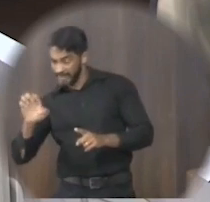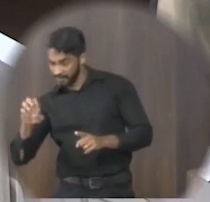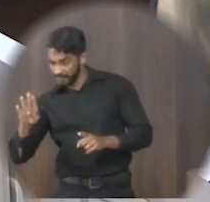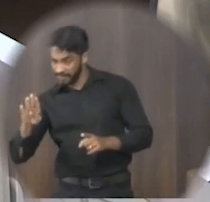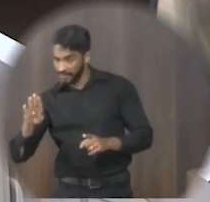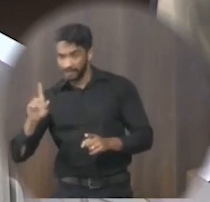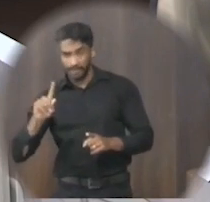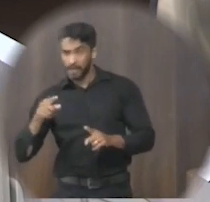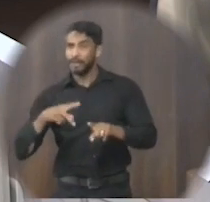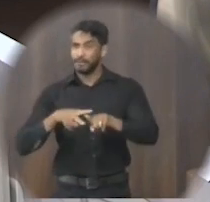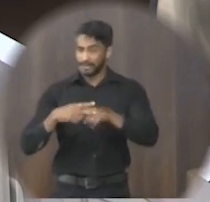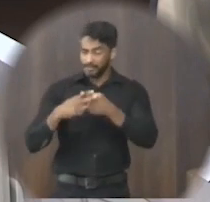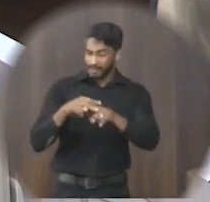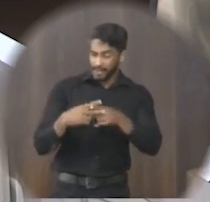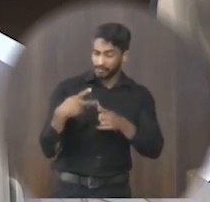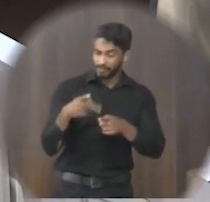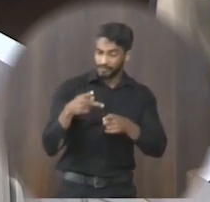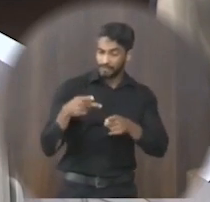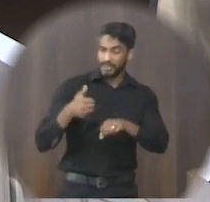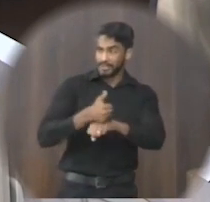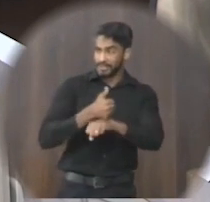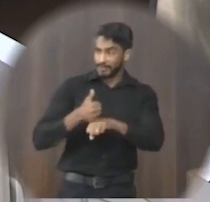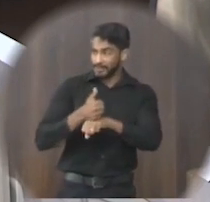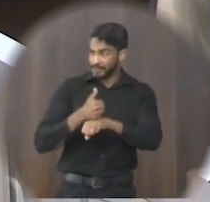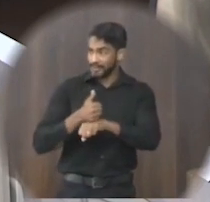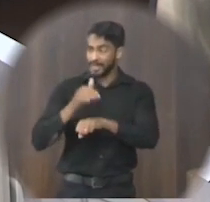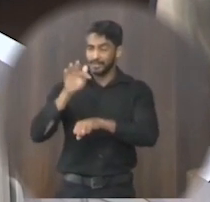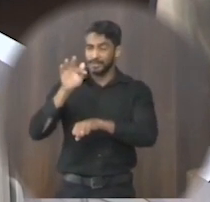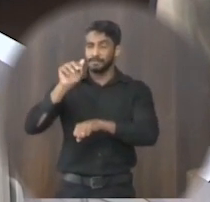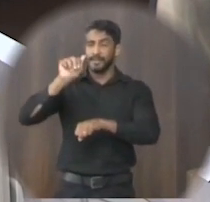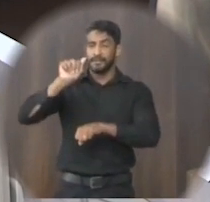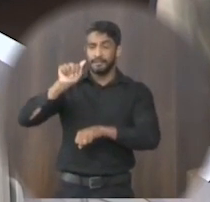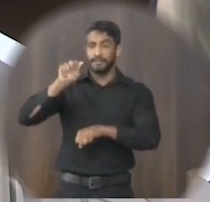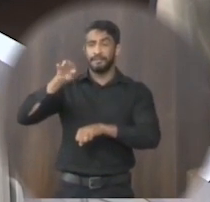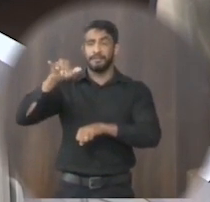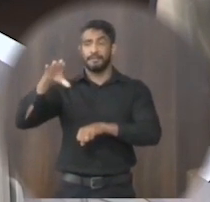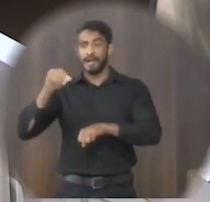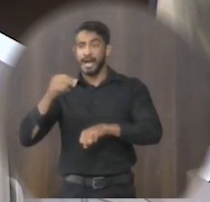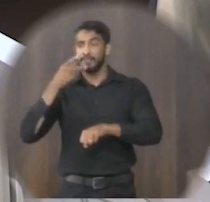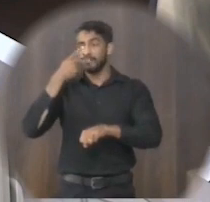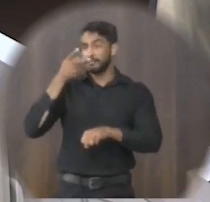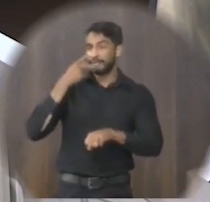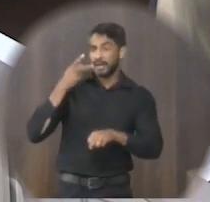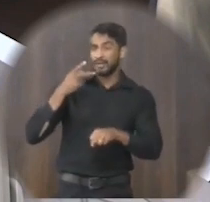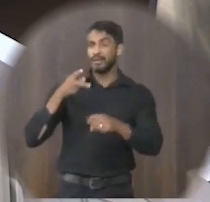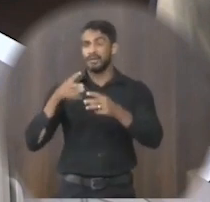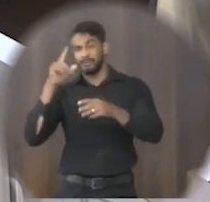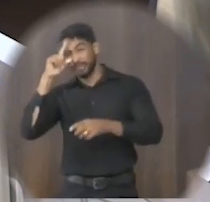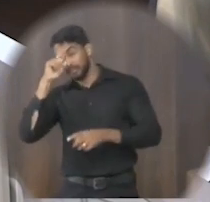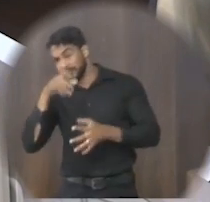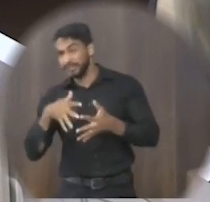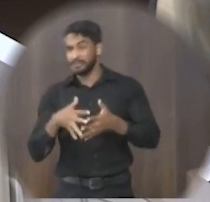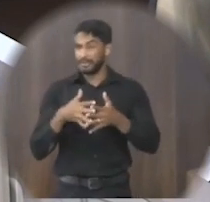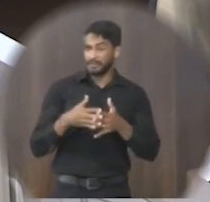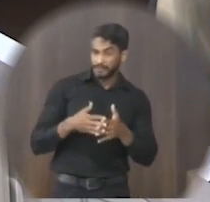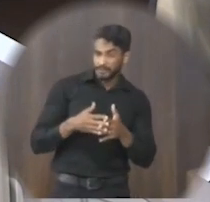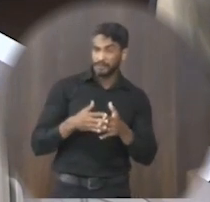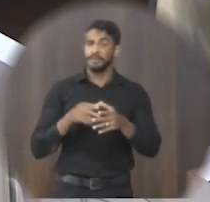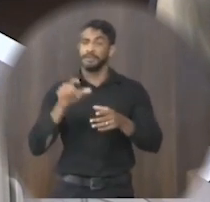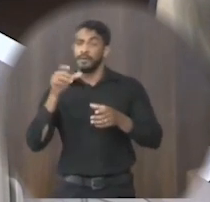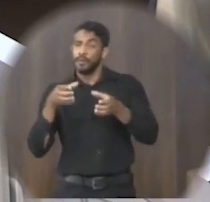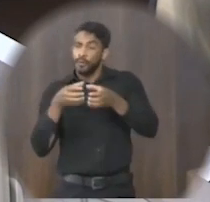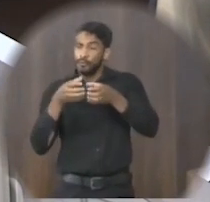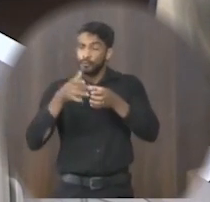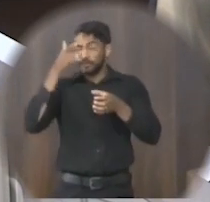o reajuste desses profissionais o Fábio esteve aqui mas falou que o assunto é complexo eles estão trabalhando a equipe é limitada